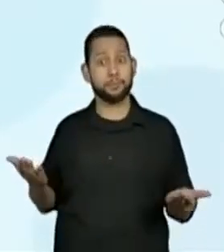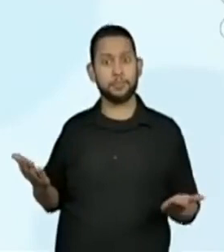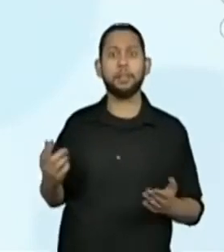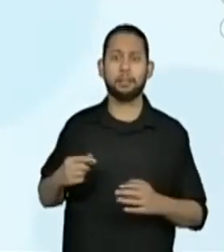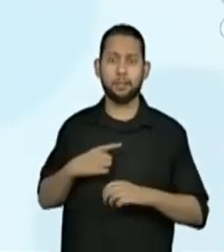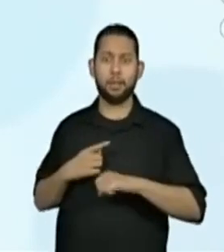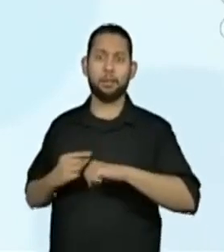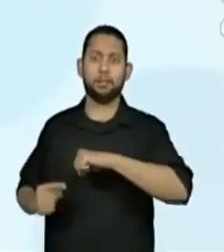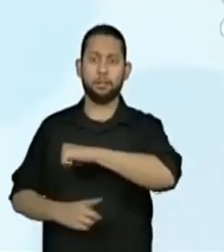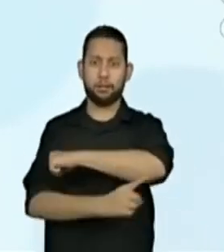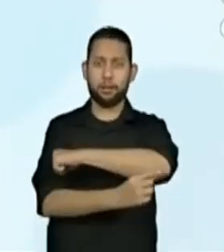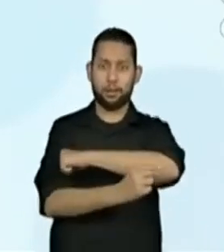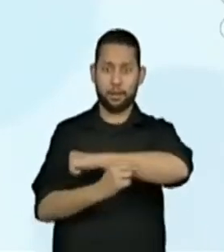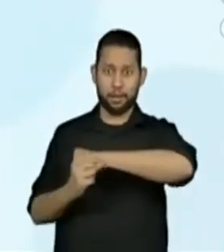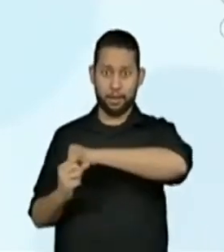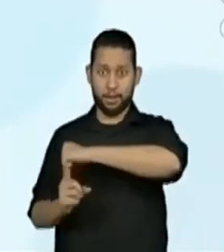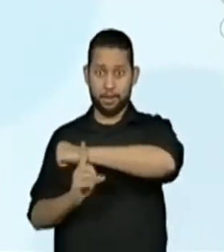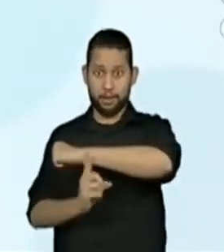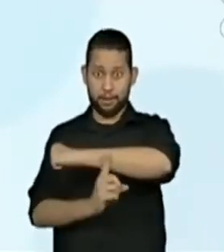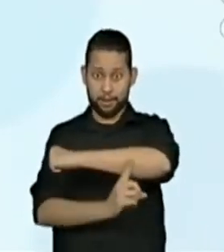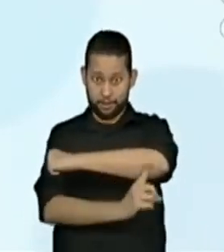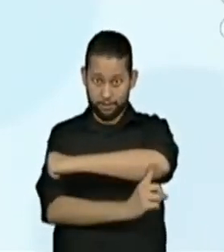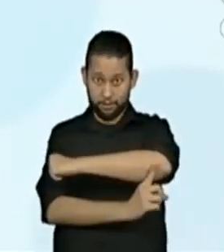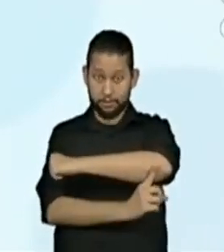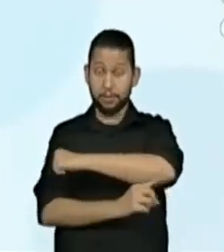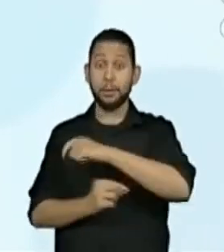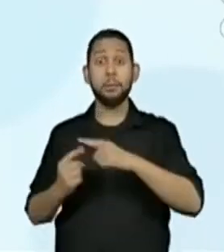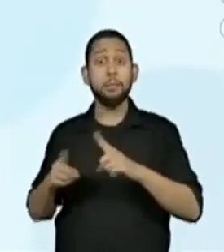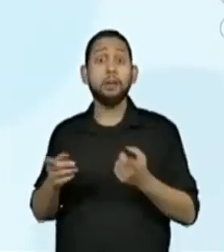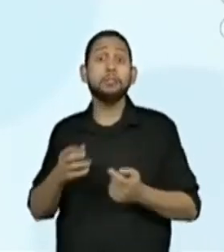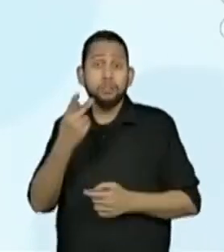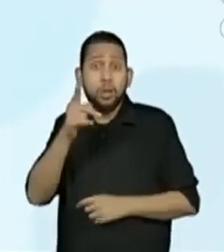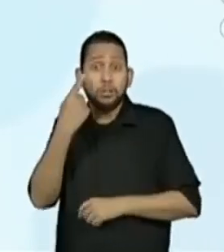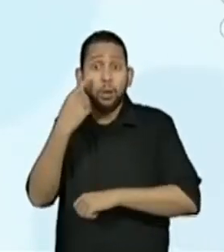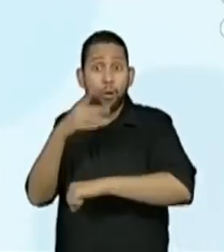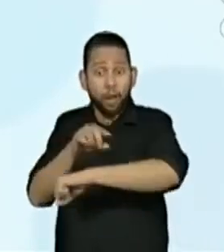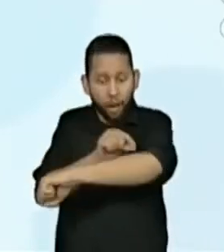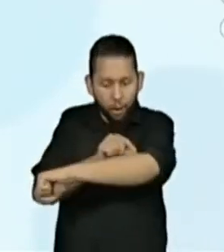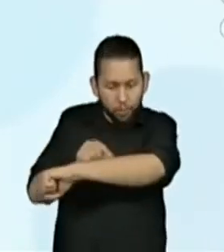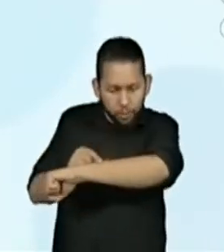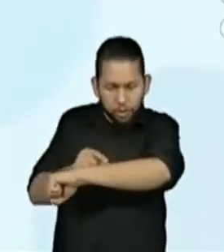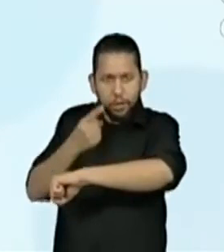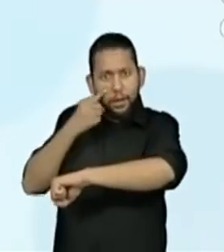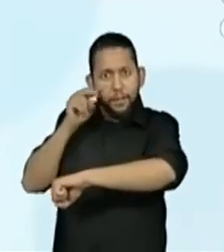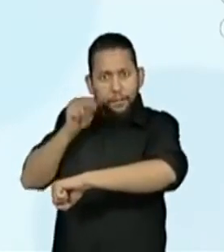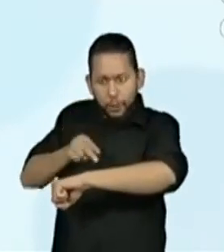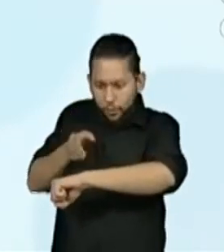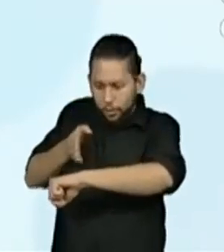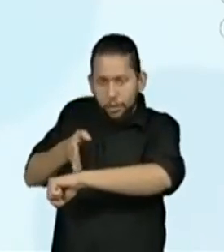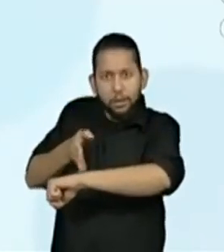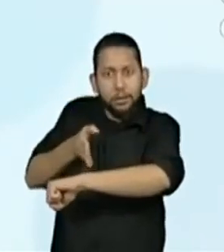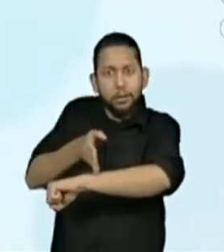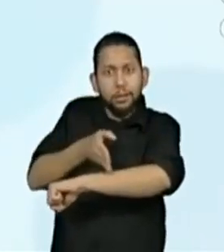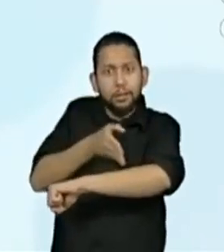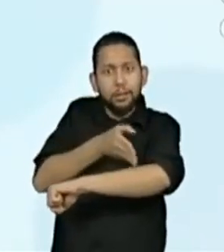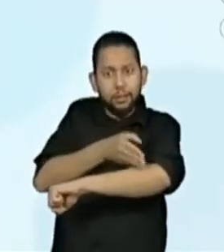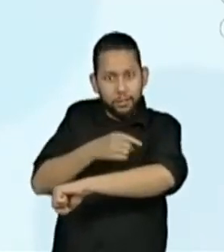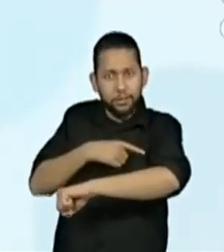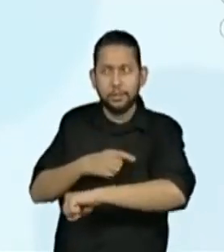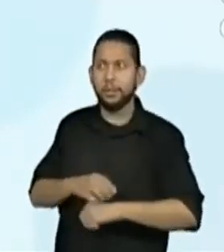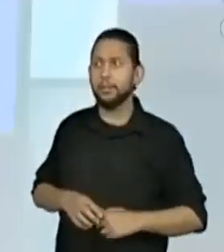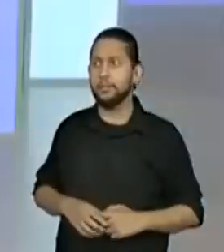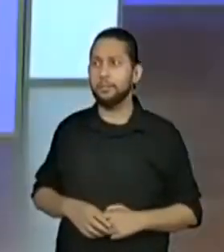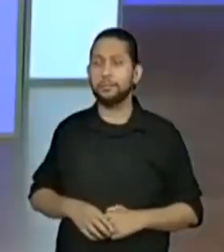onde? Em uma régua, não é mesmo? Já tem professores apontando ali